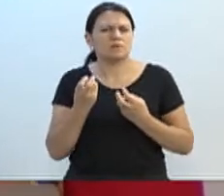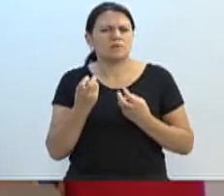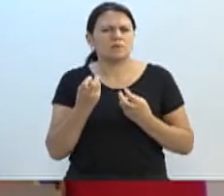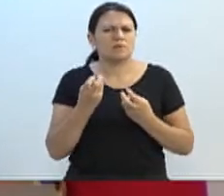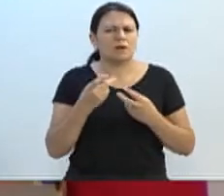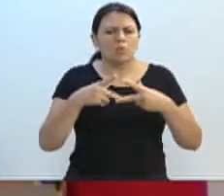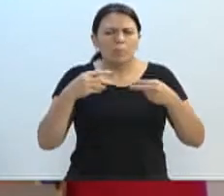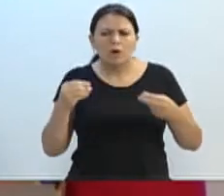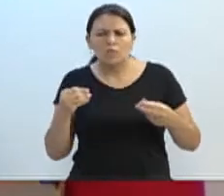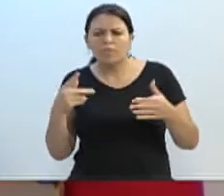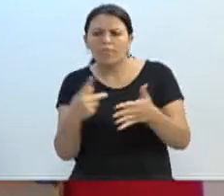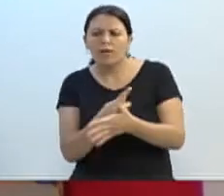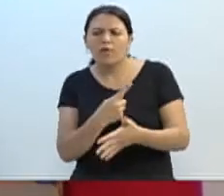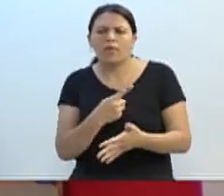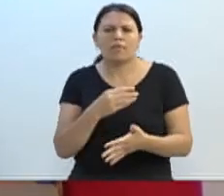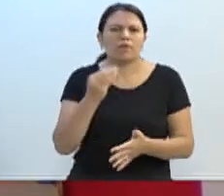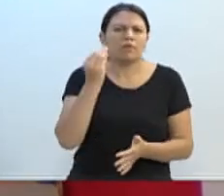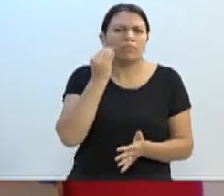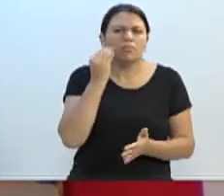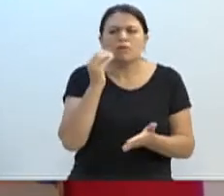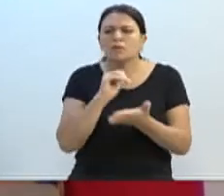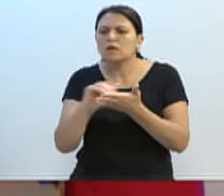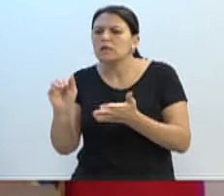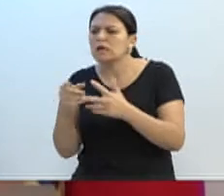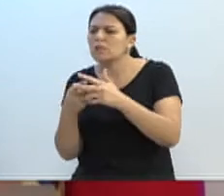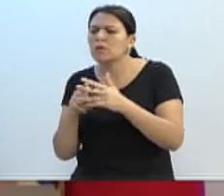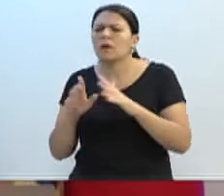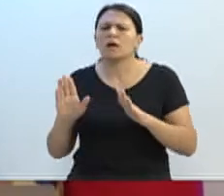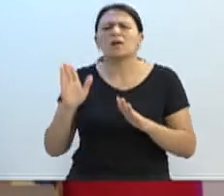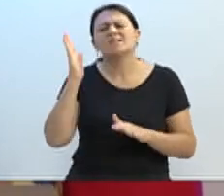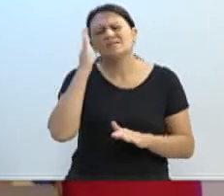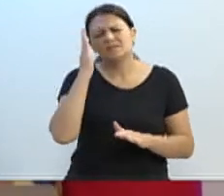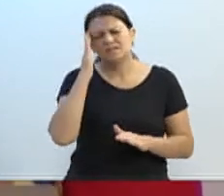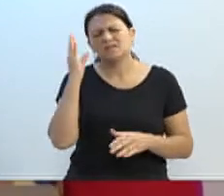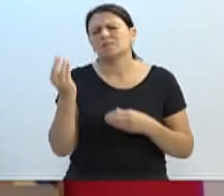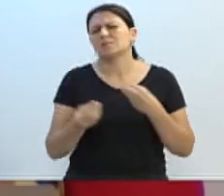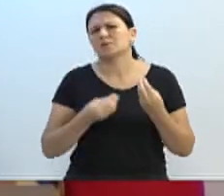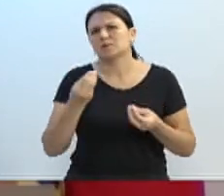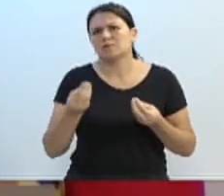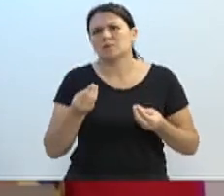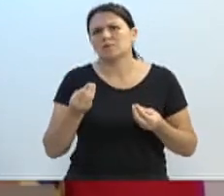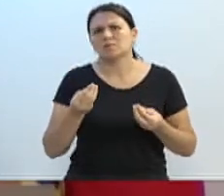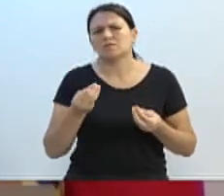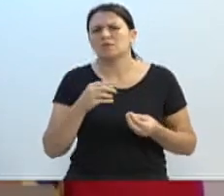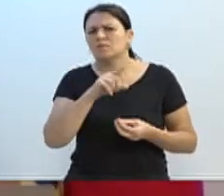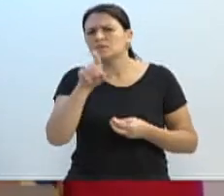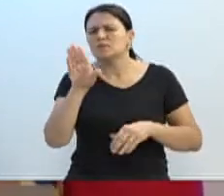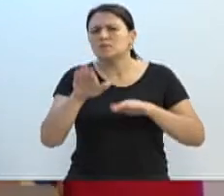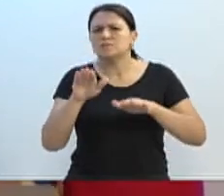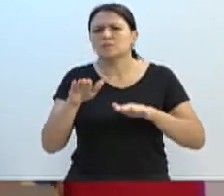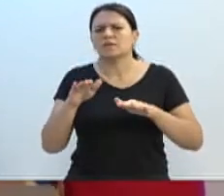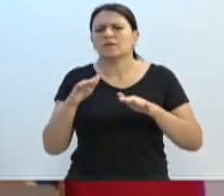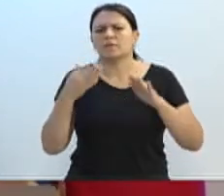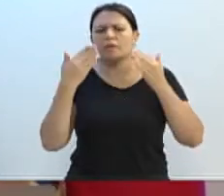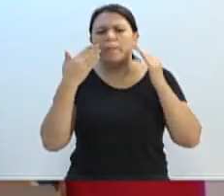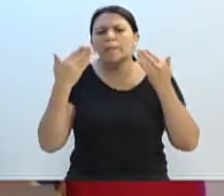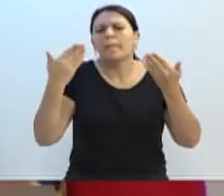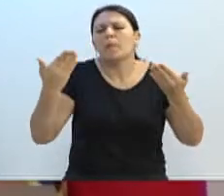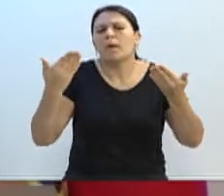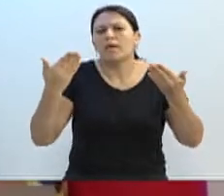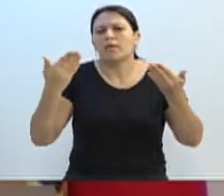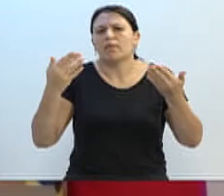tentam encaminhar os secretários para tentar resolver. A gente sabe como é que é a situação. Até vocês, às vezes, são colocados no ridículo. No ridículo.